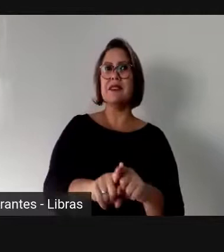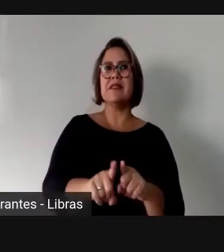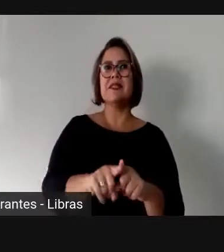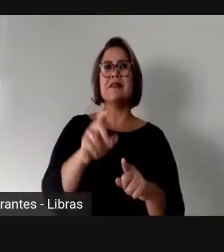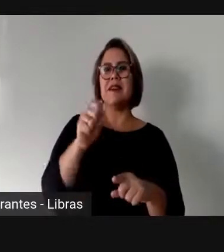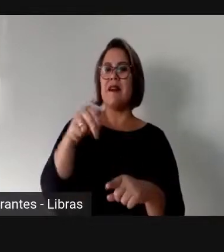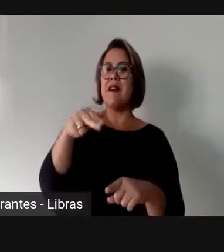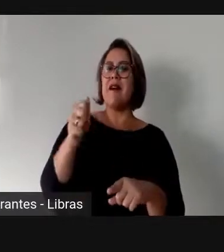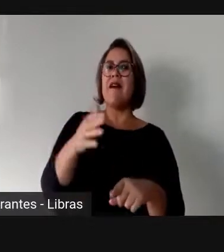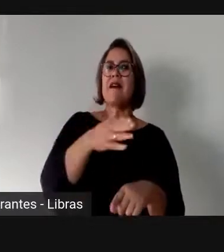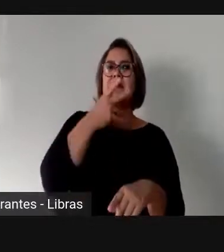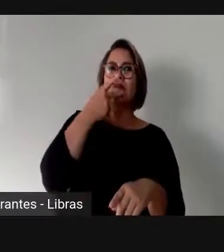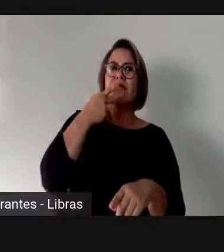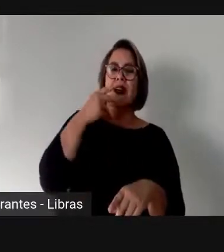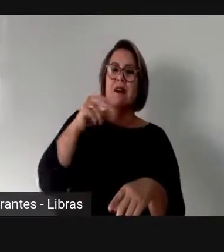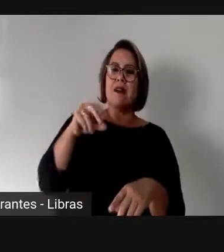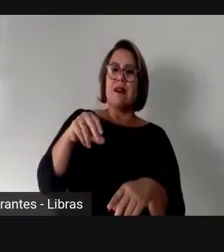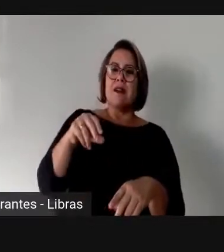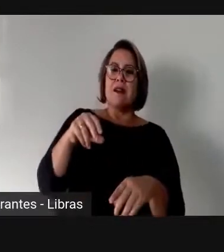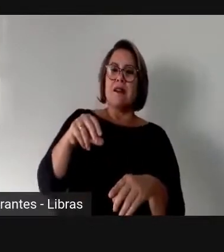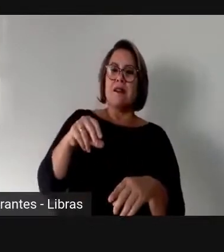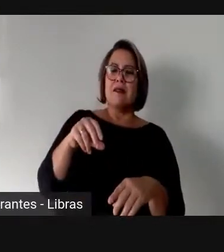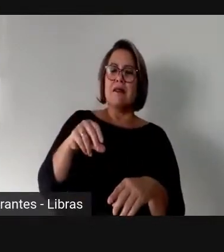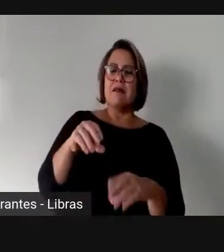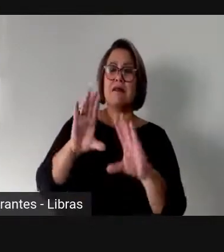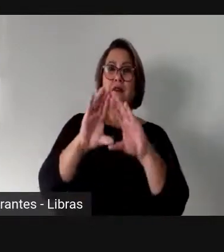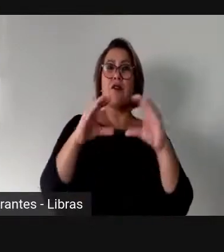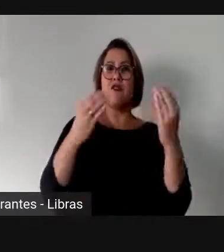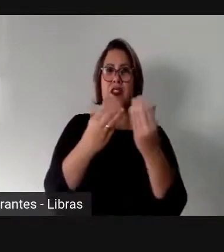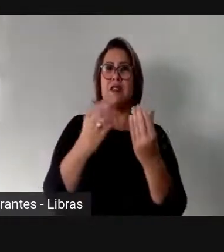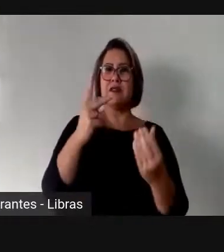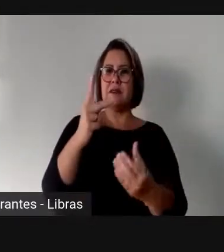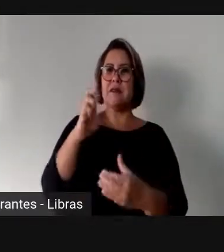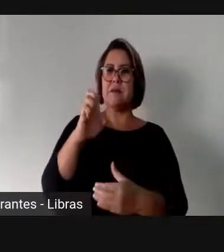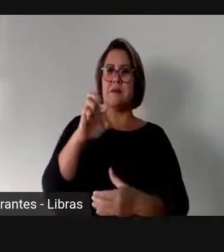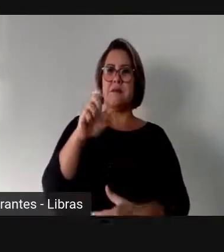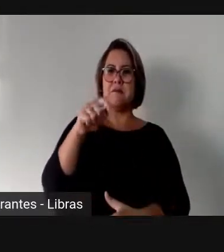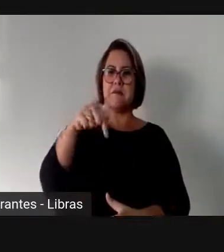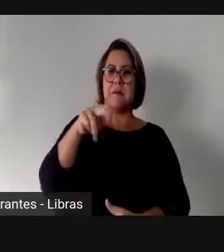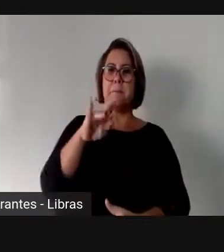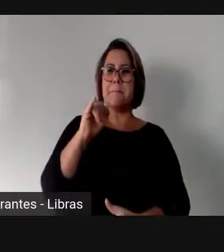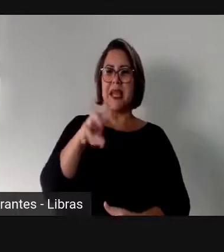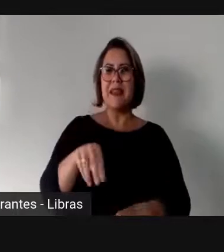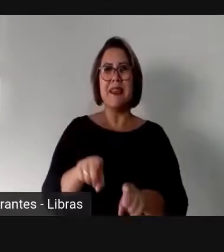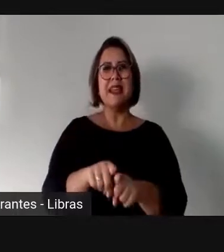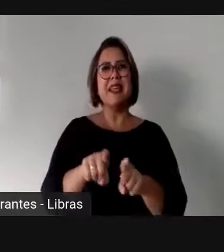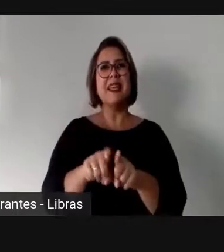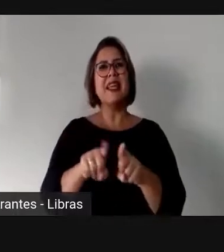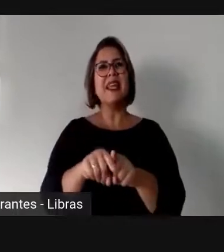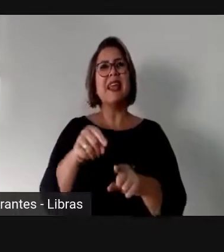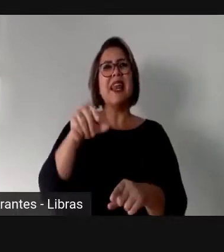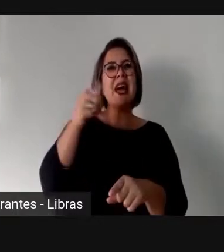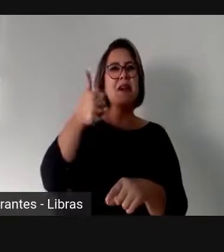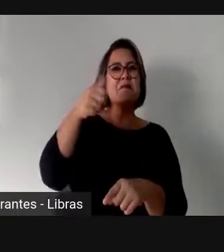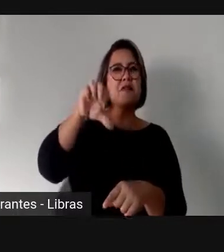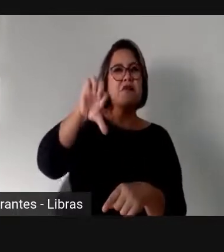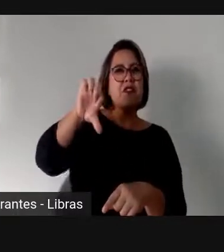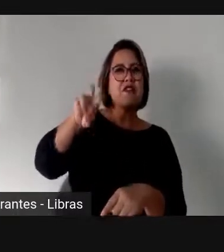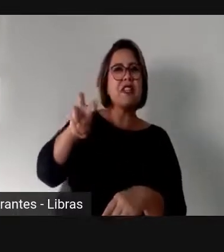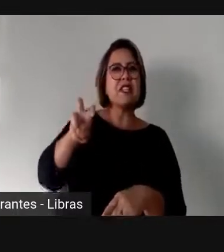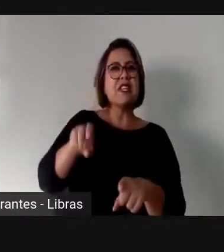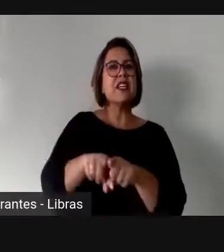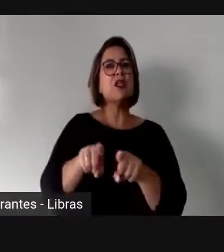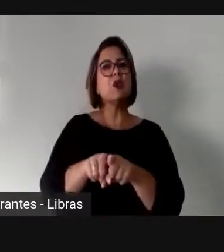1995, da Conferência de Pequim, Beijing, cada um fala um nome, é interessante que o movimento